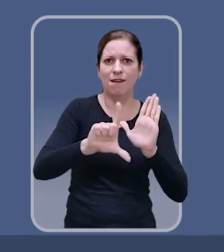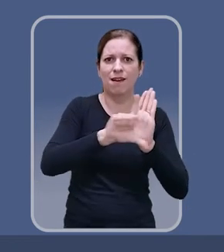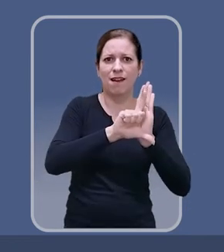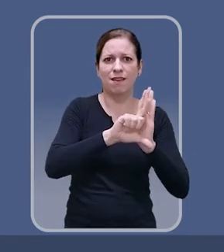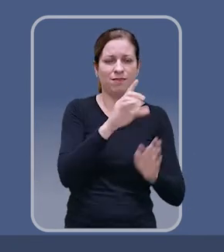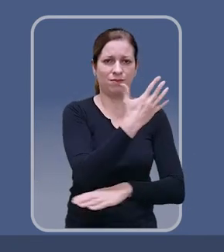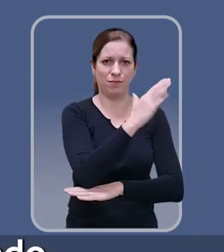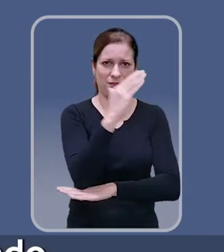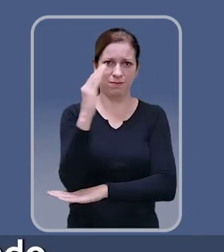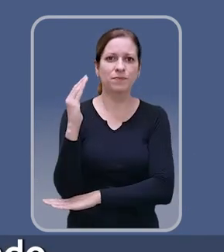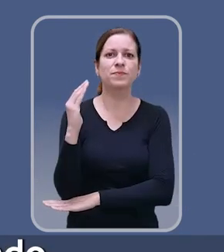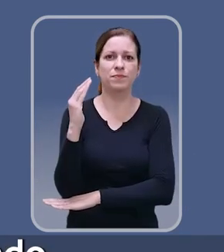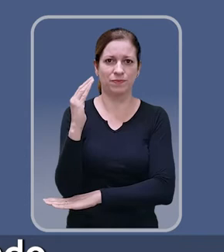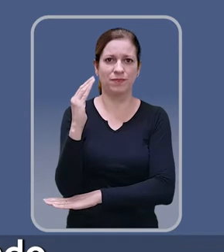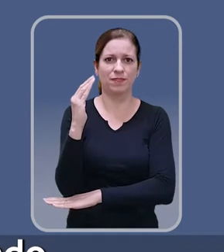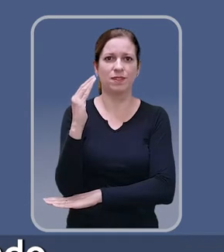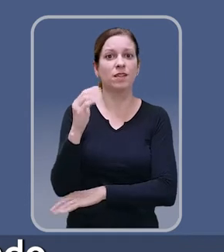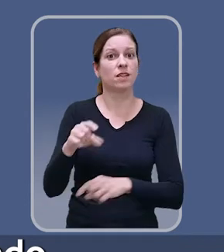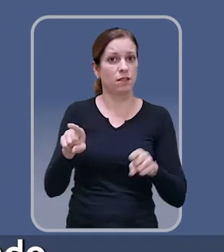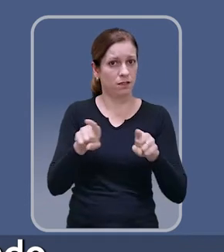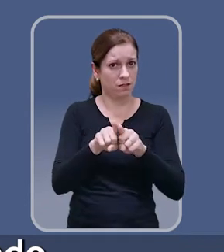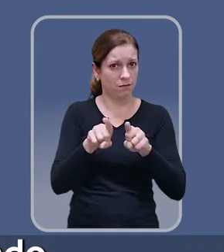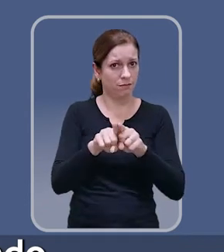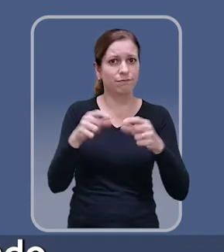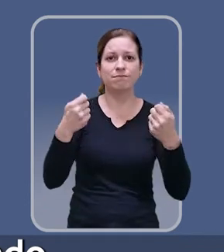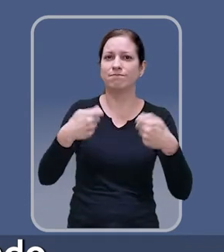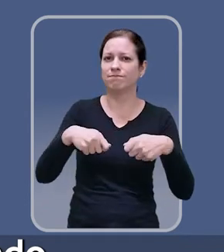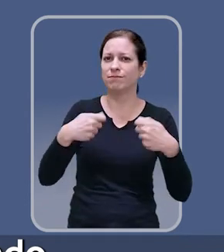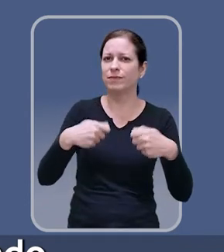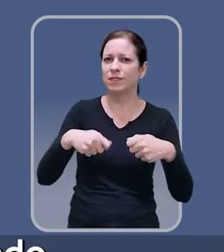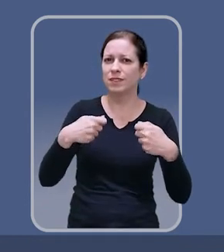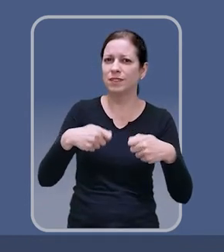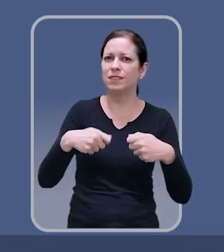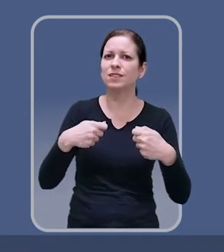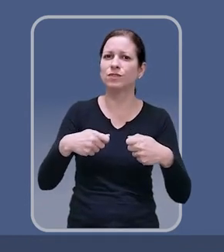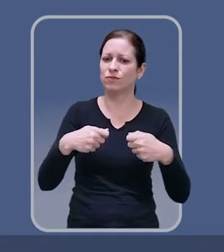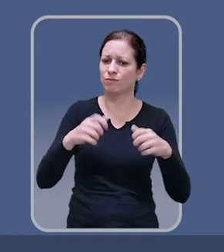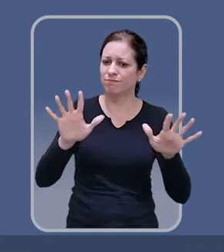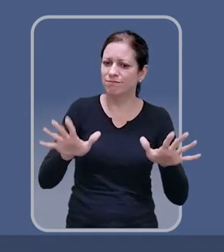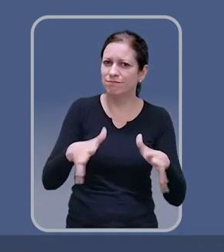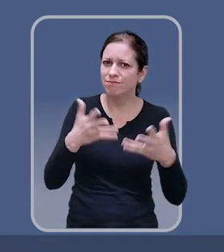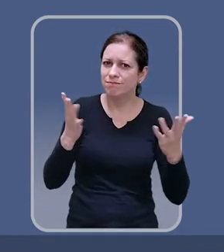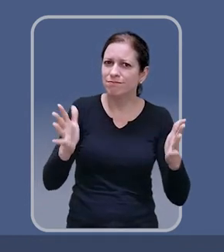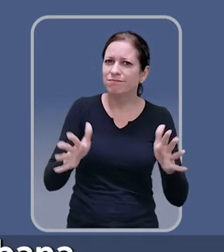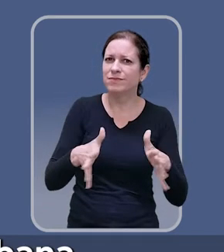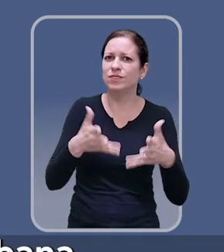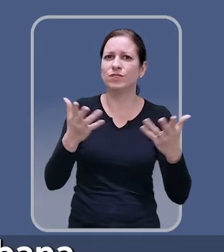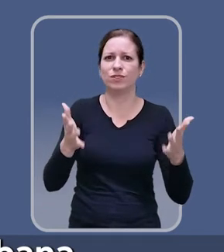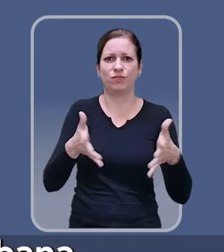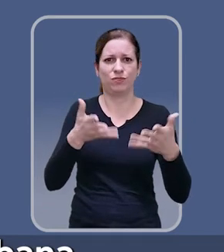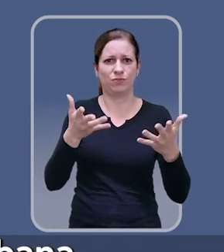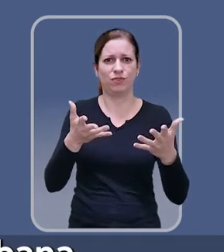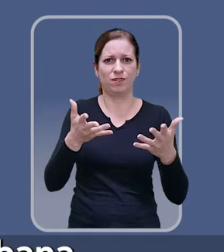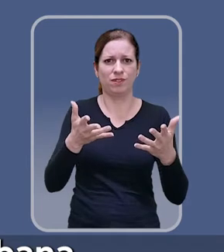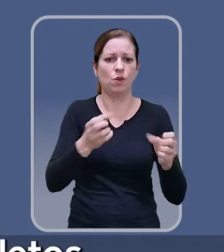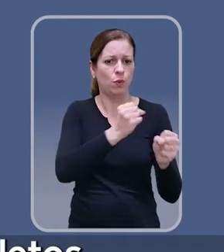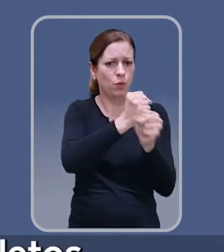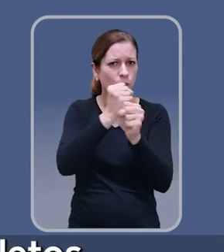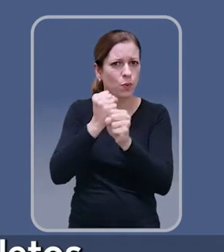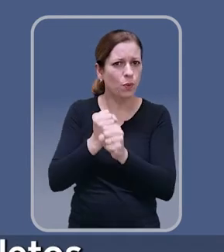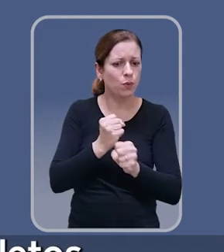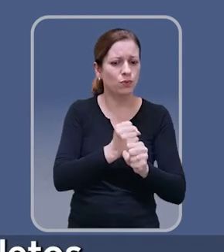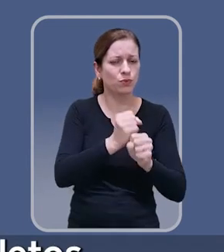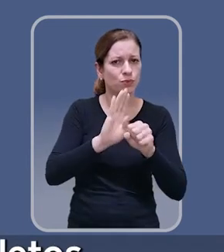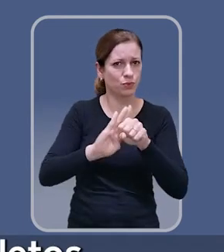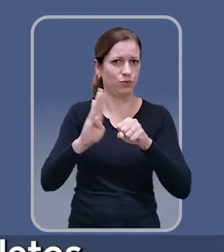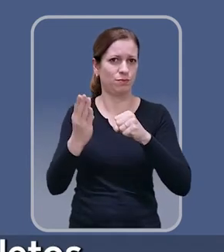disso, é possível, e deve ser cada vez mais, estimulado edificações de uso misto, para que a gente tenha uma vida urbana nos